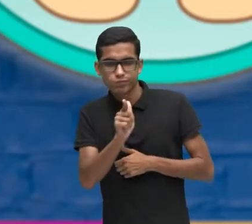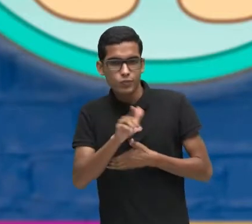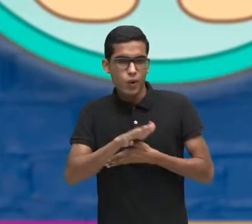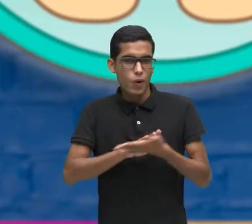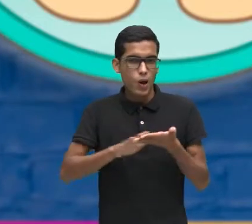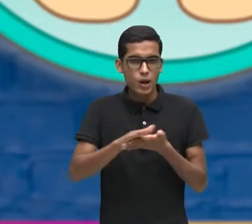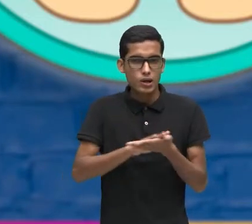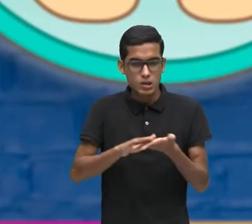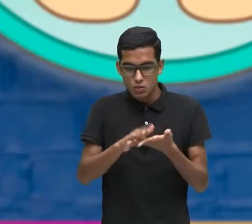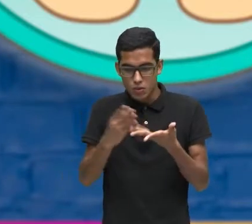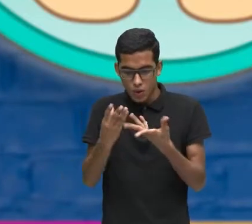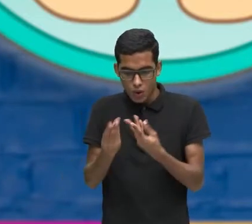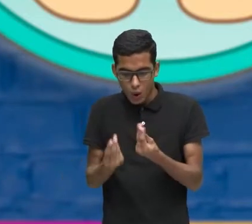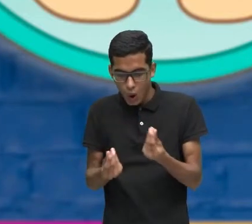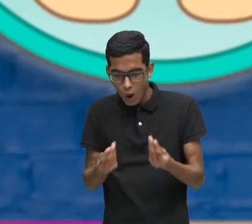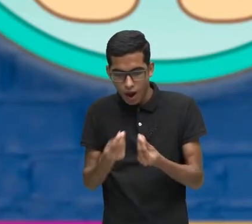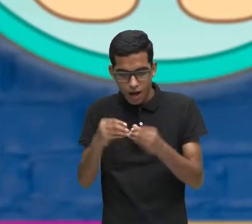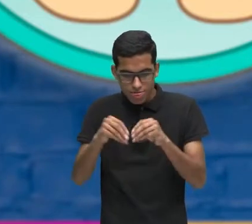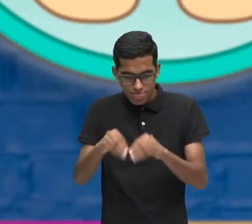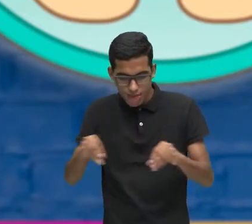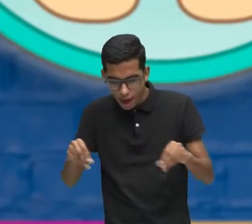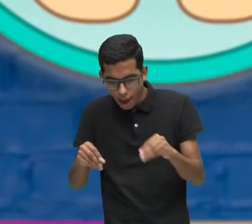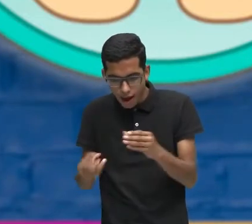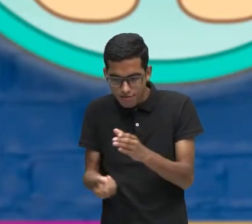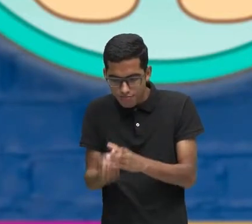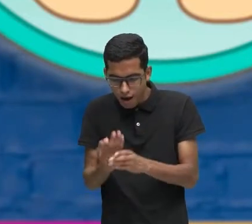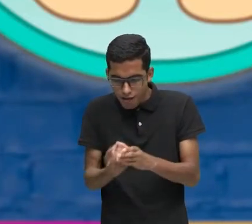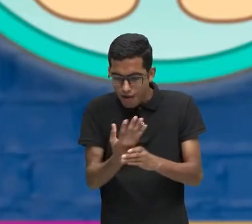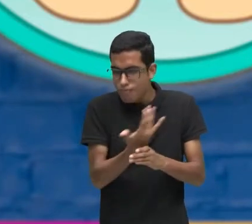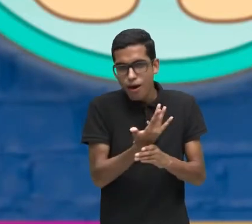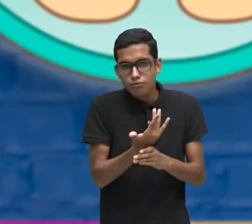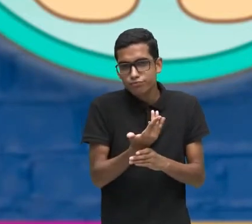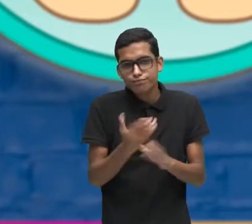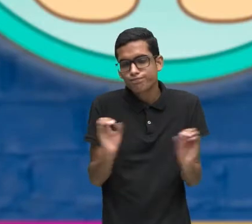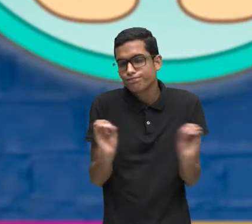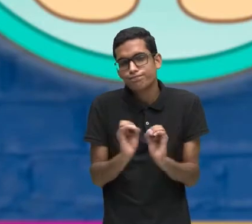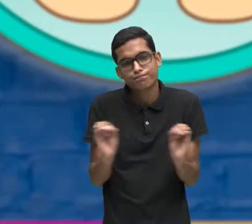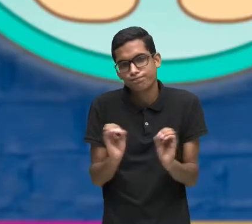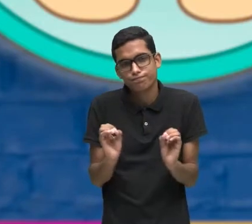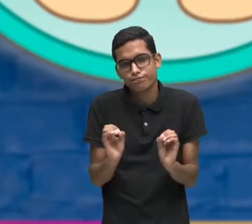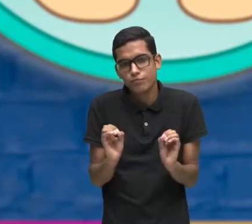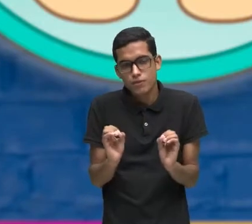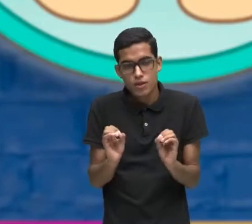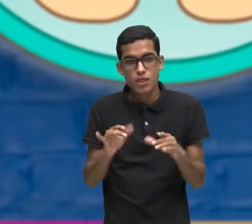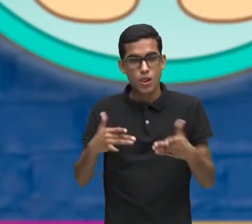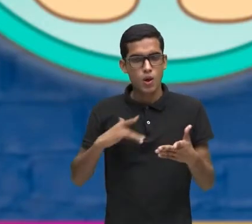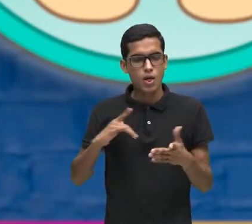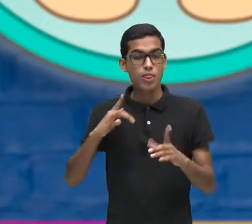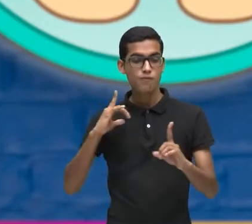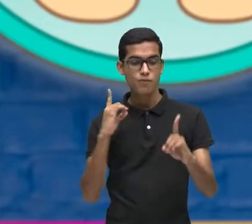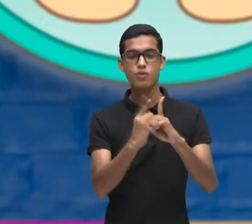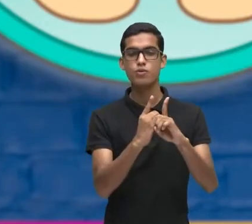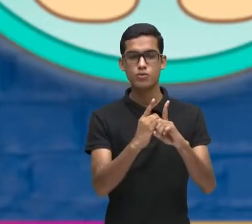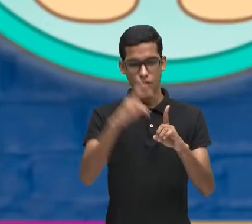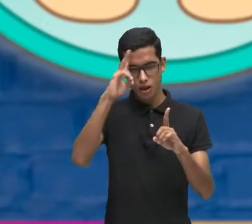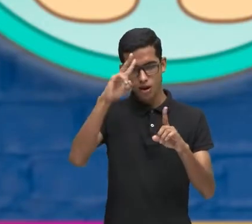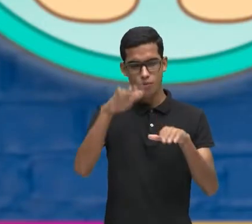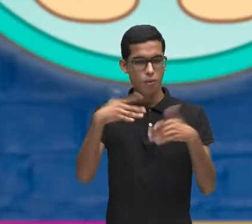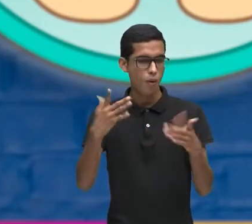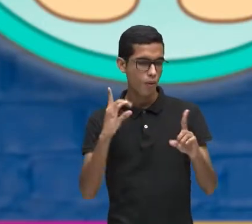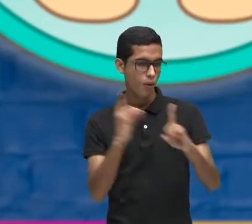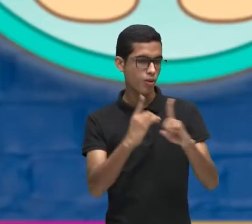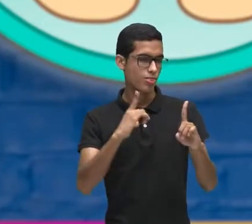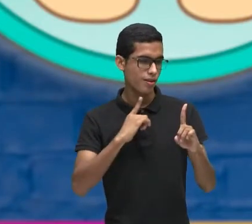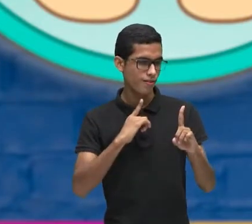A terra não era frutífera, Ela teve um encontro. Você lembra que encontro foi esse? Você